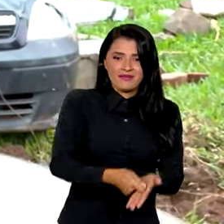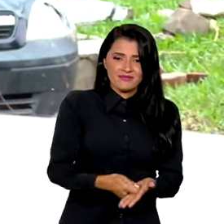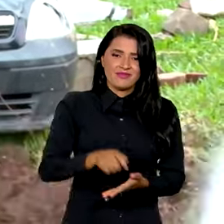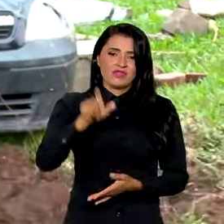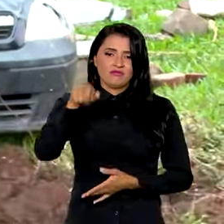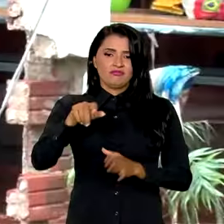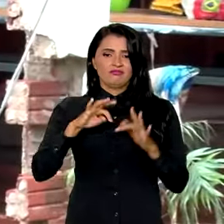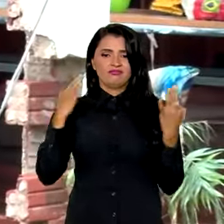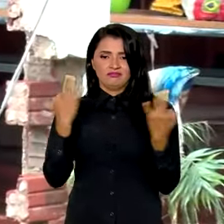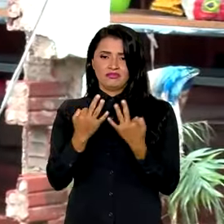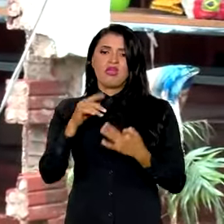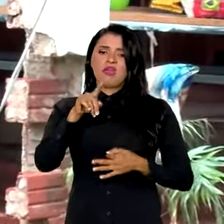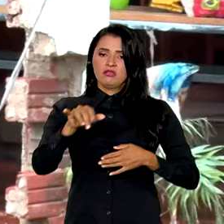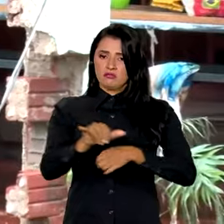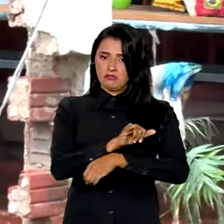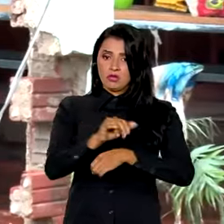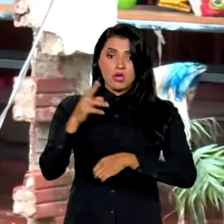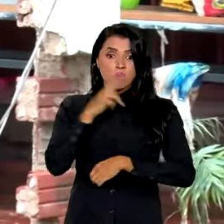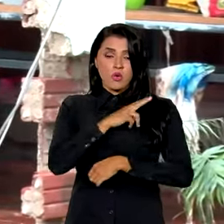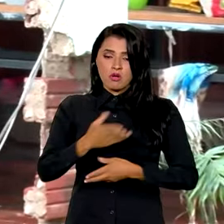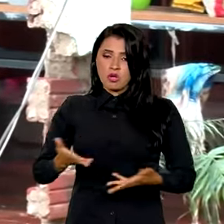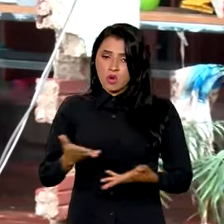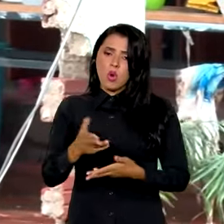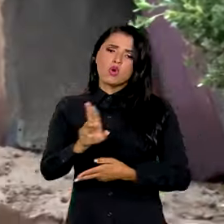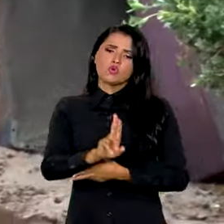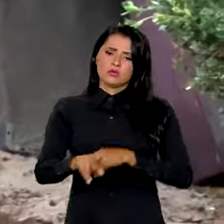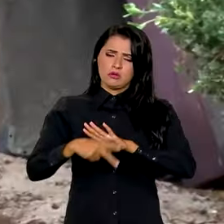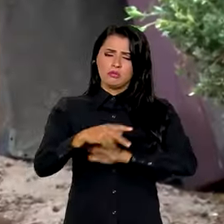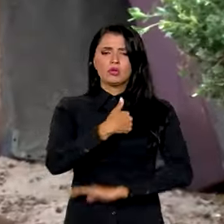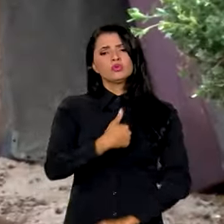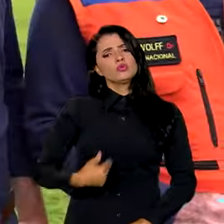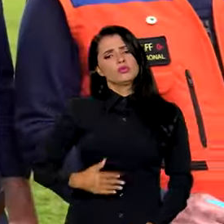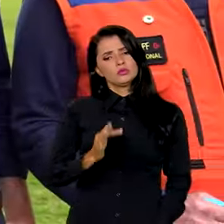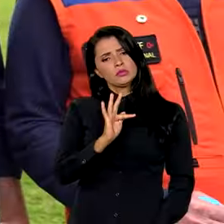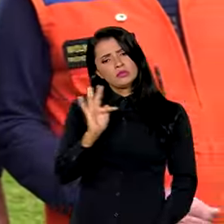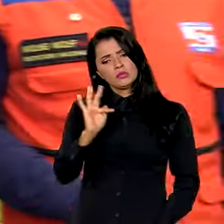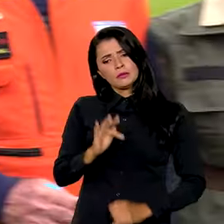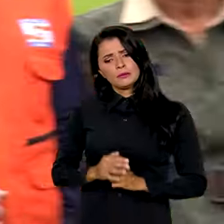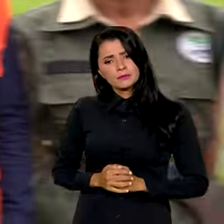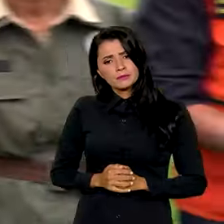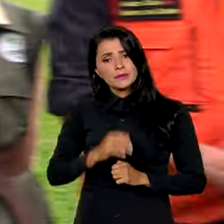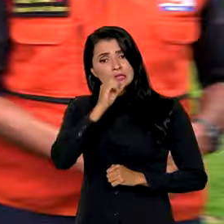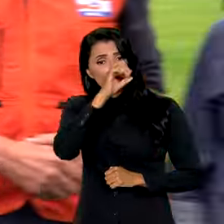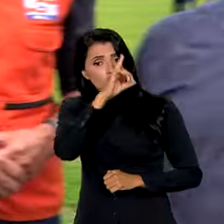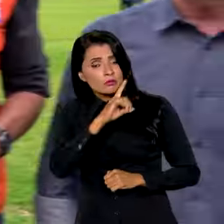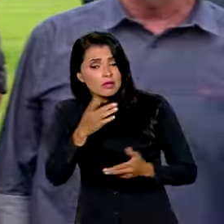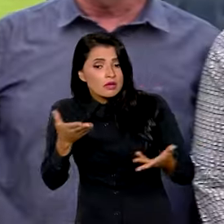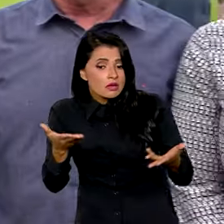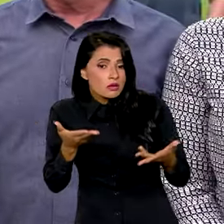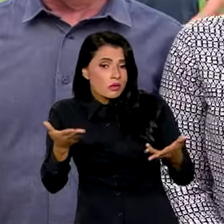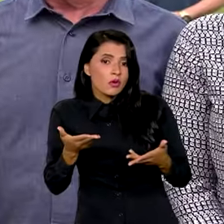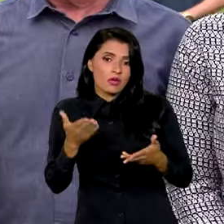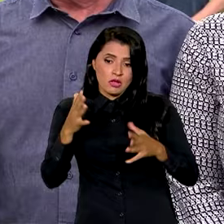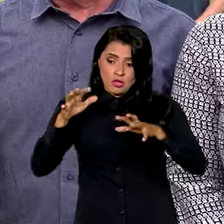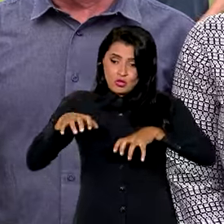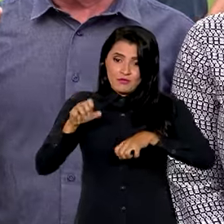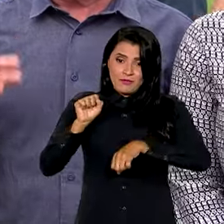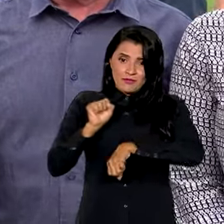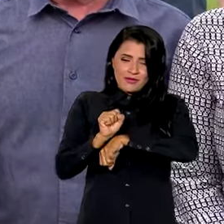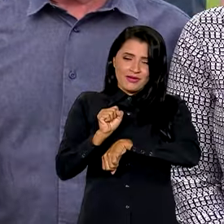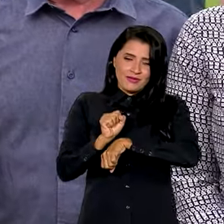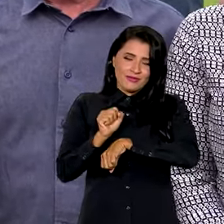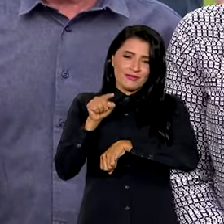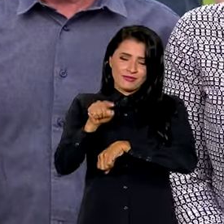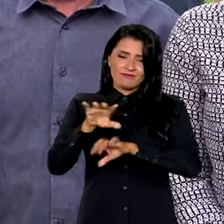foram algumas medidas emergenciais adotadas pelo governo federal. E esse fim de semana, quando a chuva deu uma pausa,